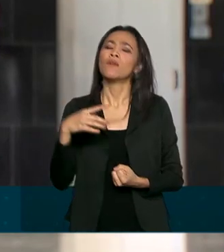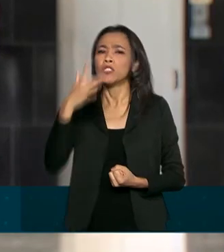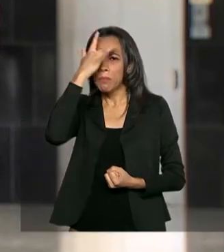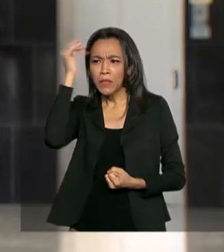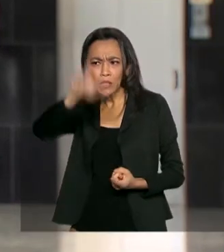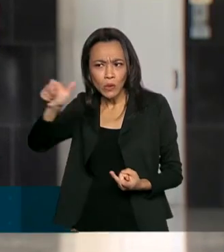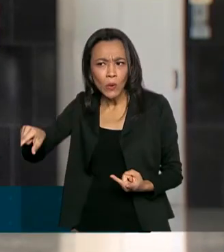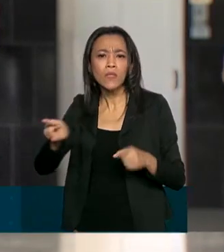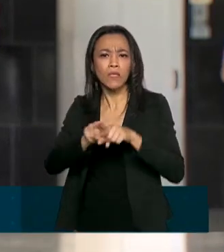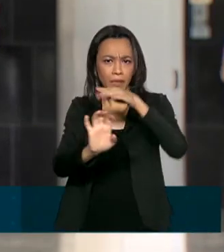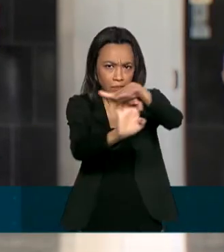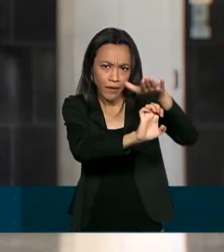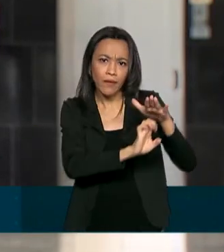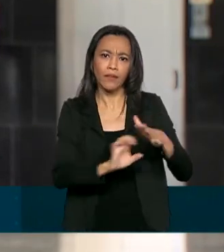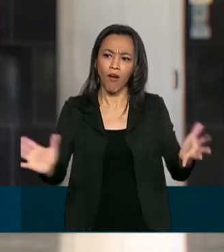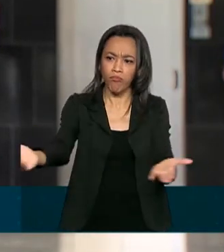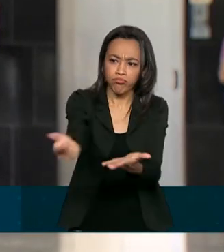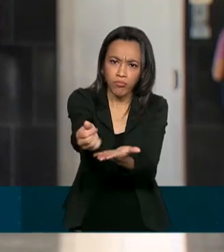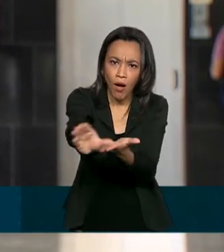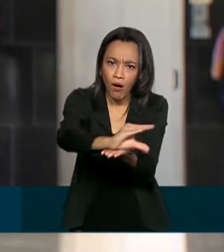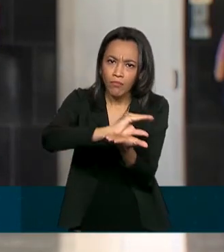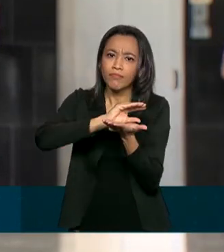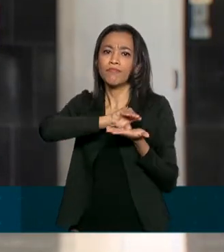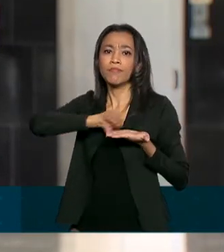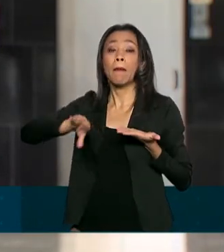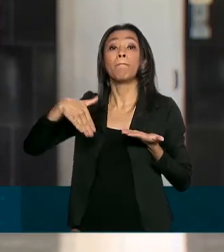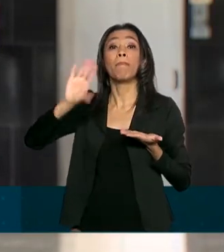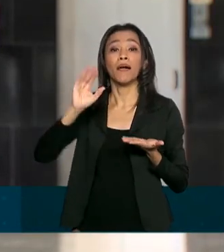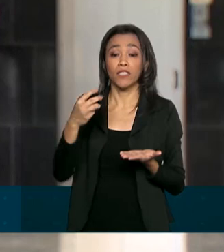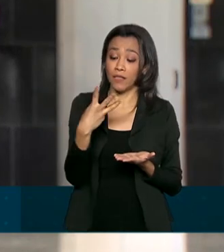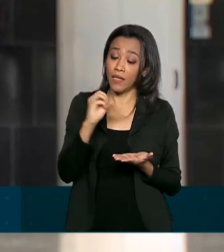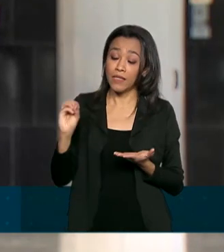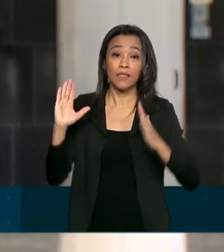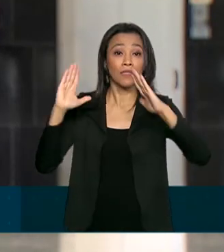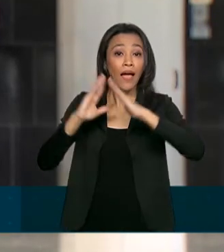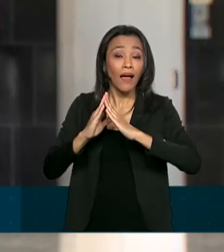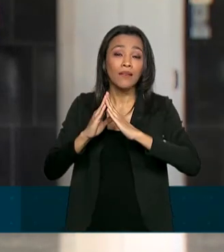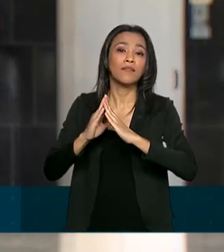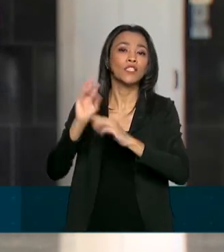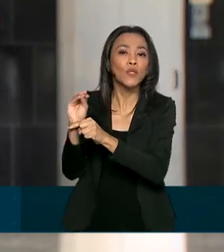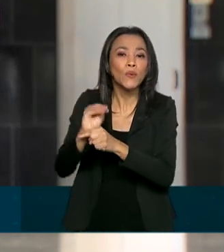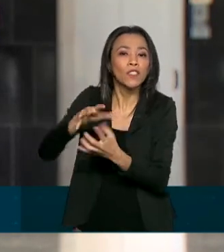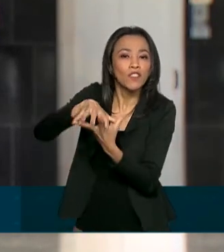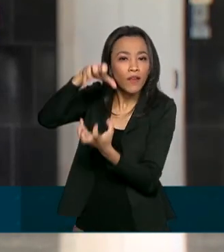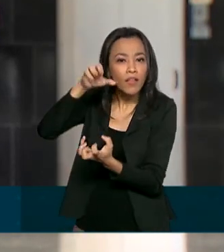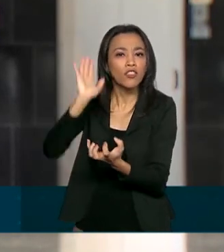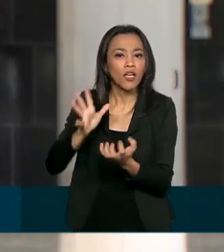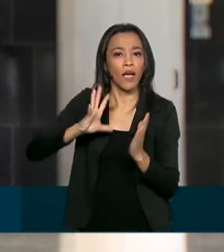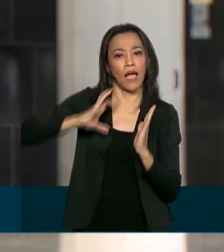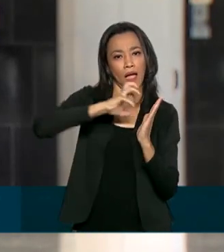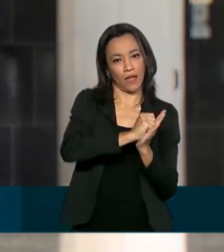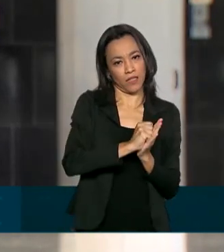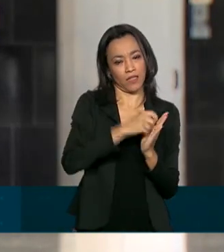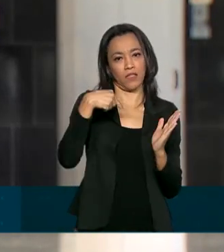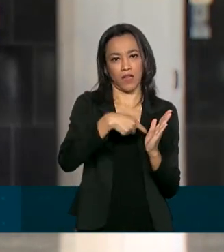que serão repassadas a mais de 300 instituições de idosos sem fins lucrativos cadastradas no Pátria